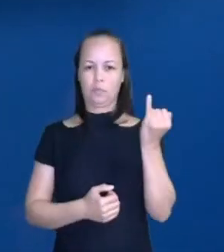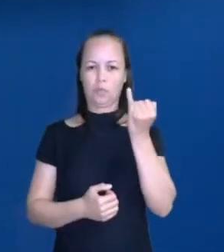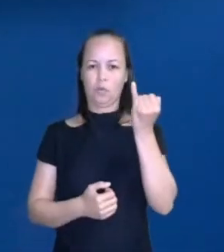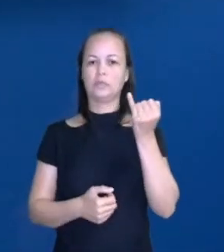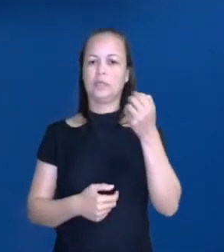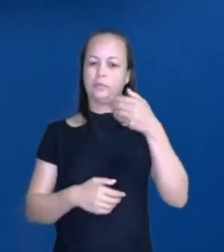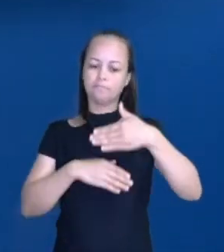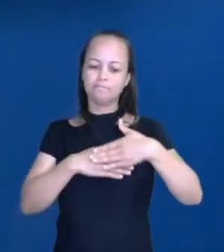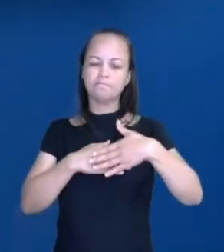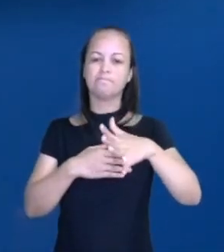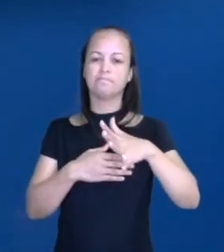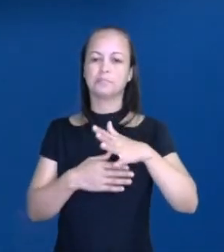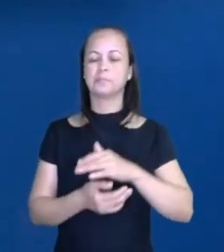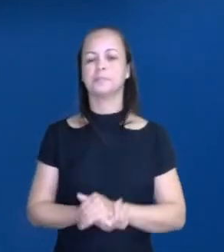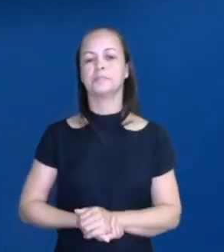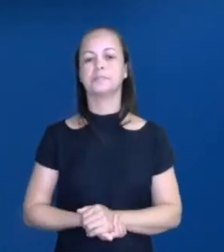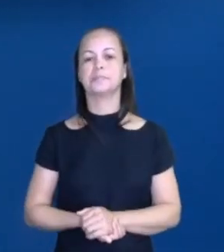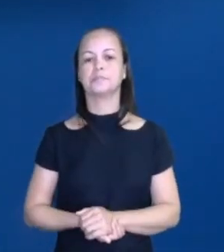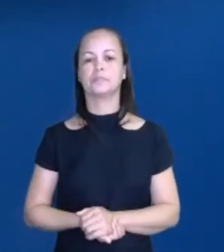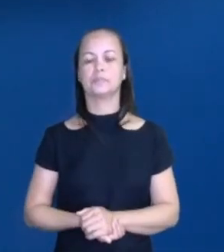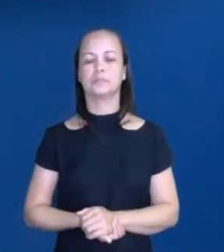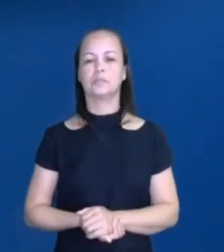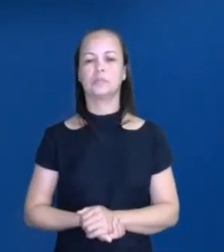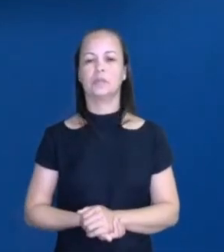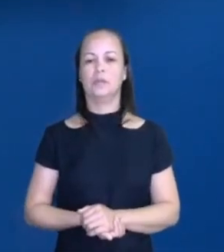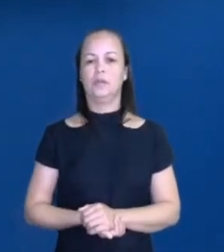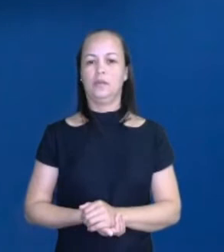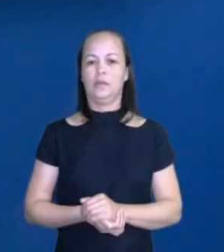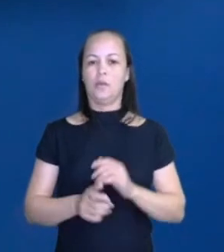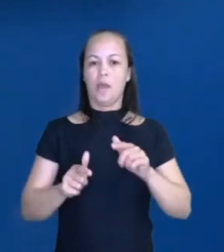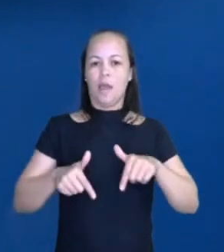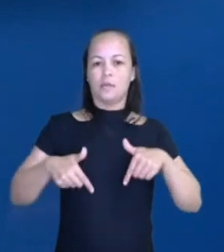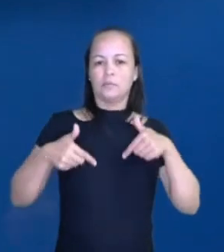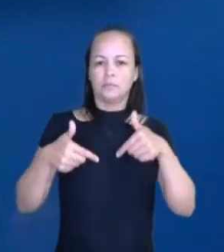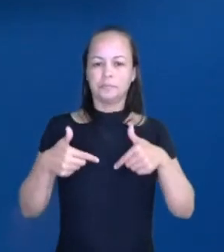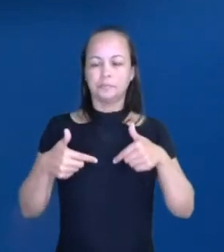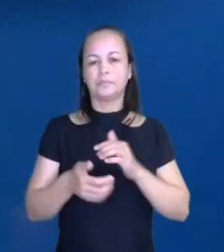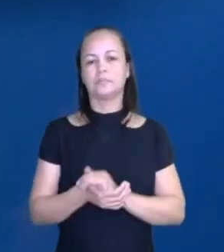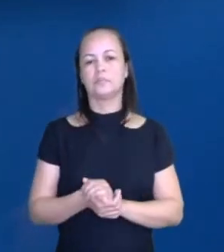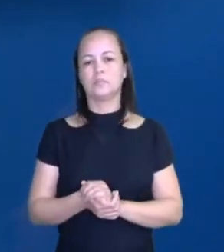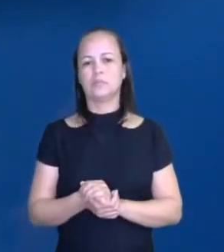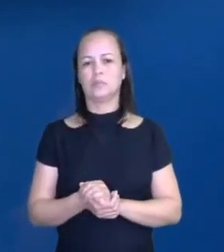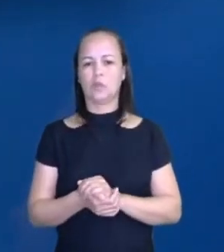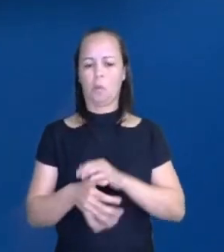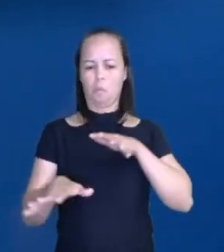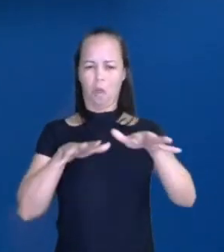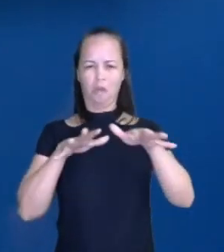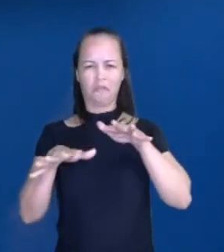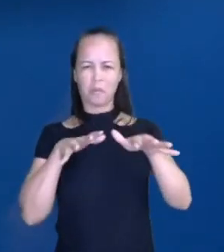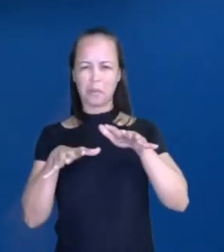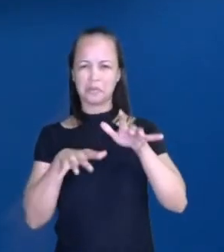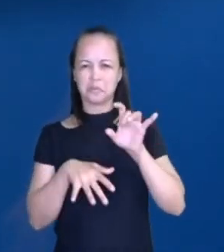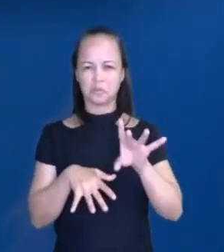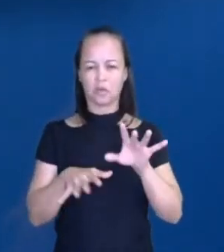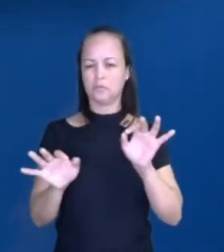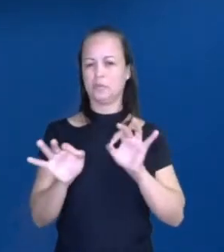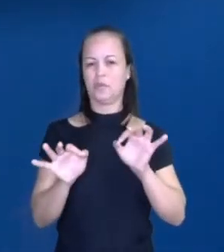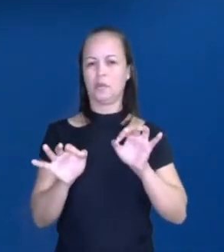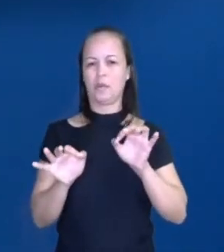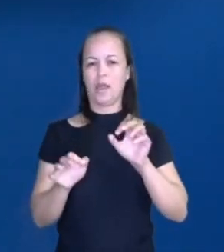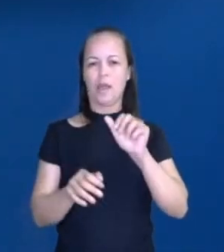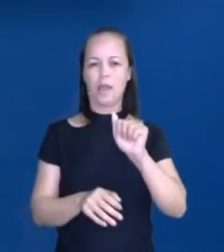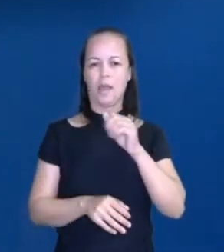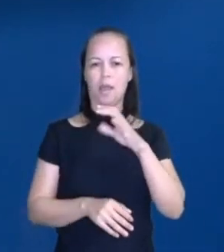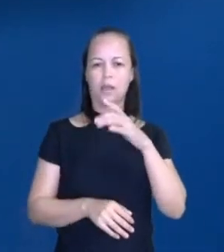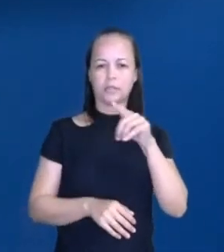Para por aí, não. Veja só, a ação não são só movimentos, tá? Quando a gente pensa em ação, a gente pensa em